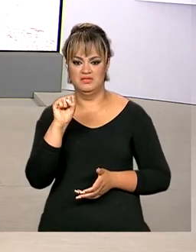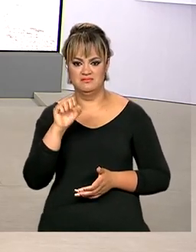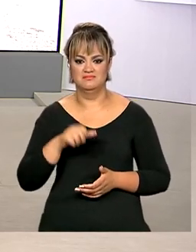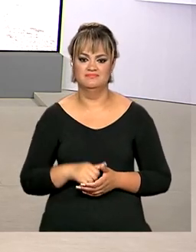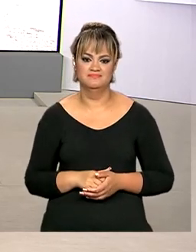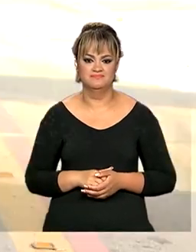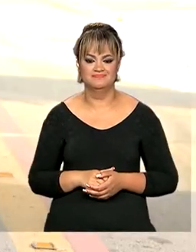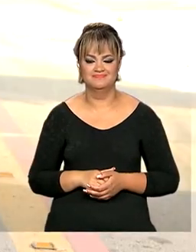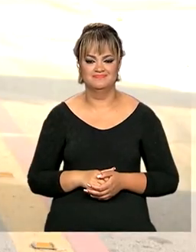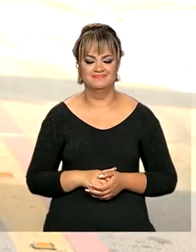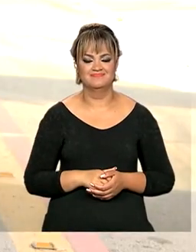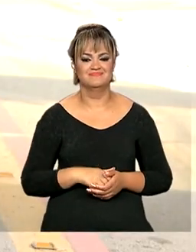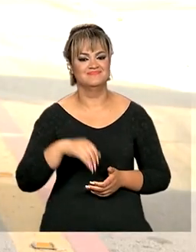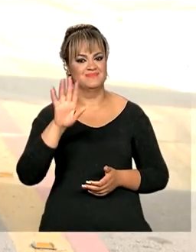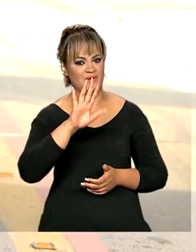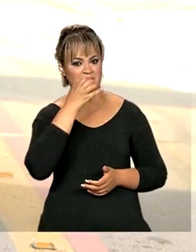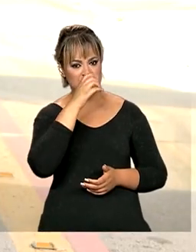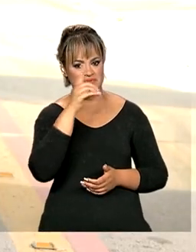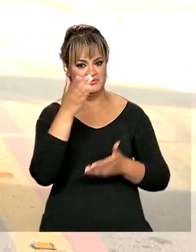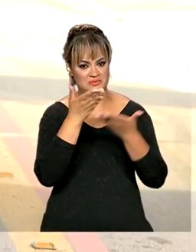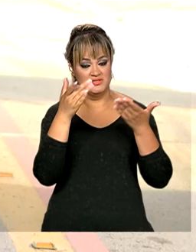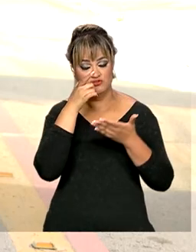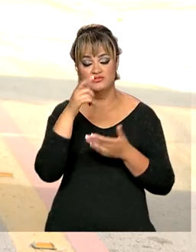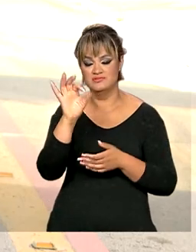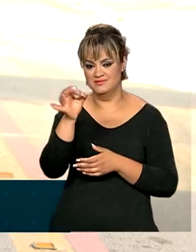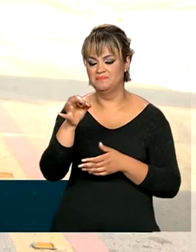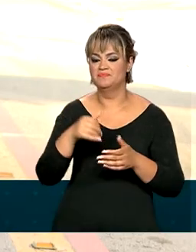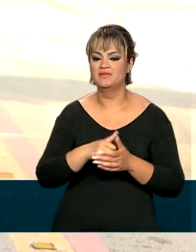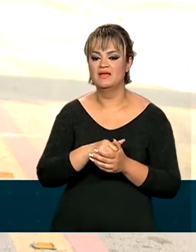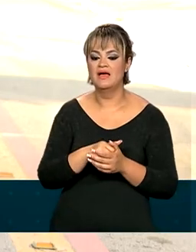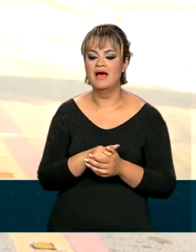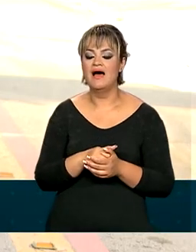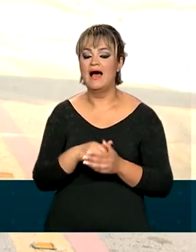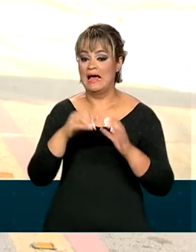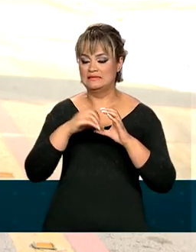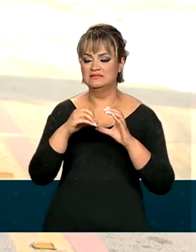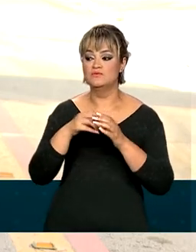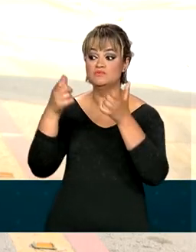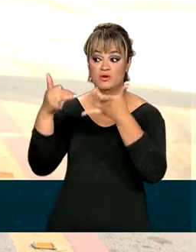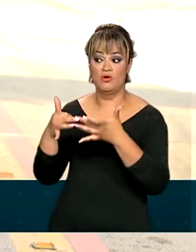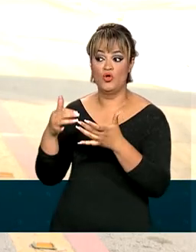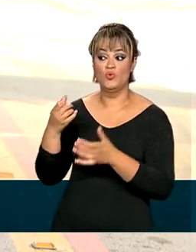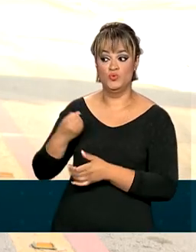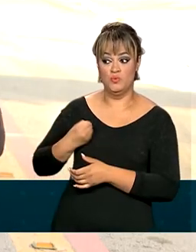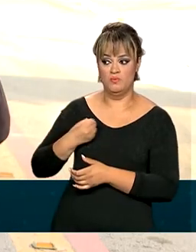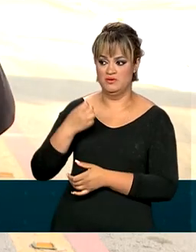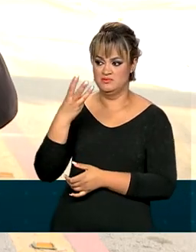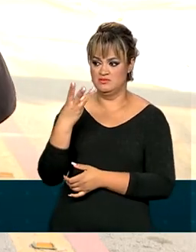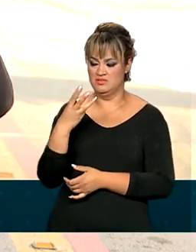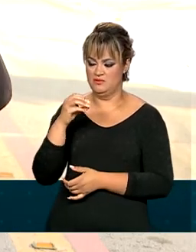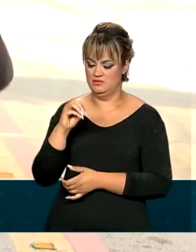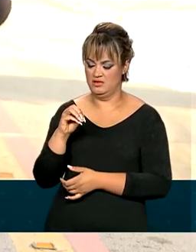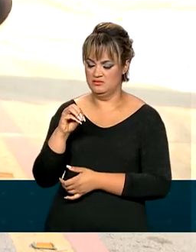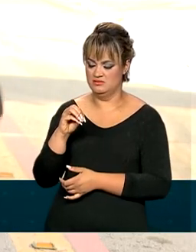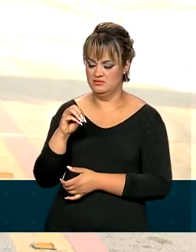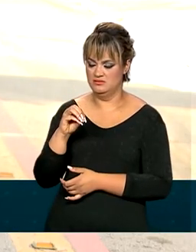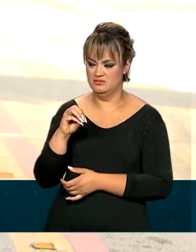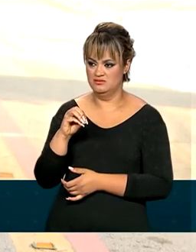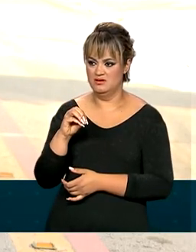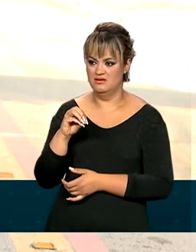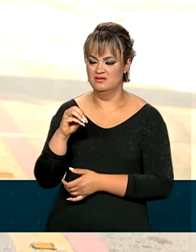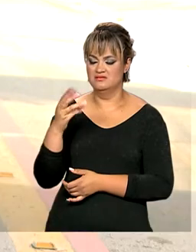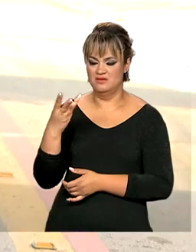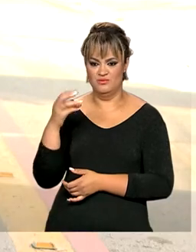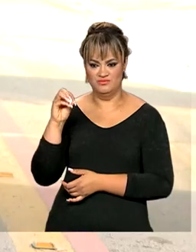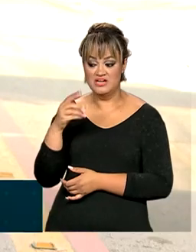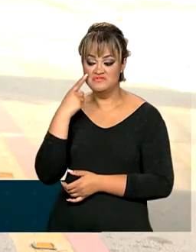Oi, Renata, bom dia pra você, bom dia a todos. É isso mesmo, assim como a Anatel definiu o código 0303